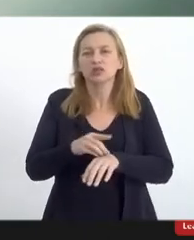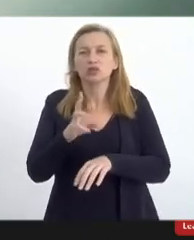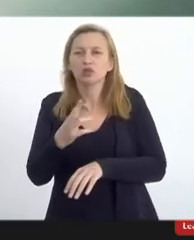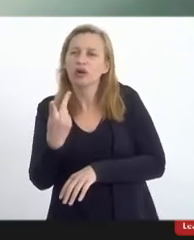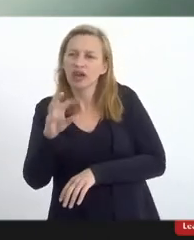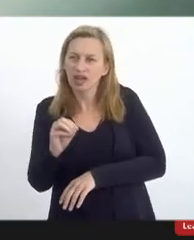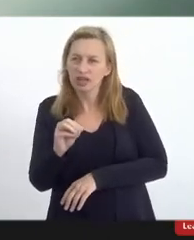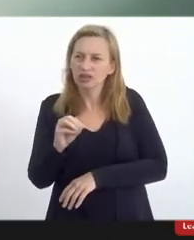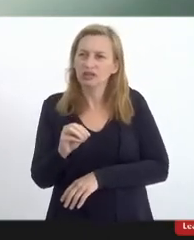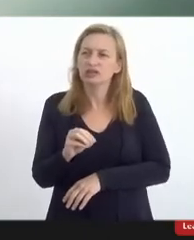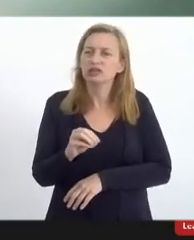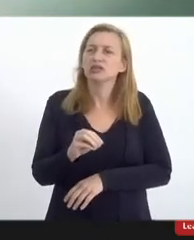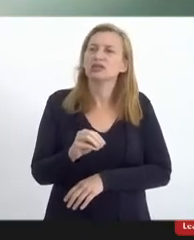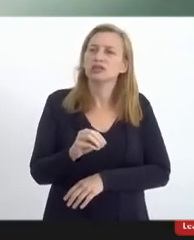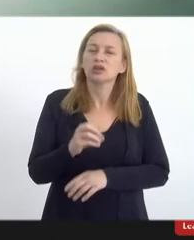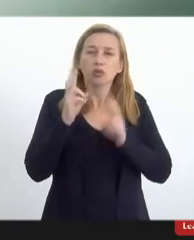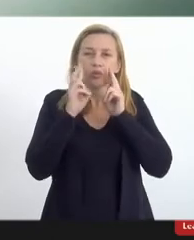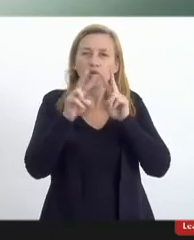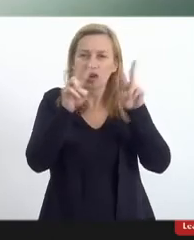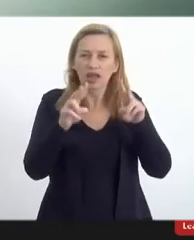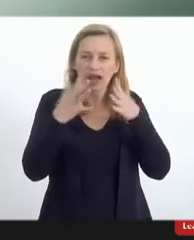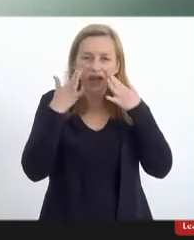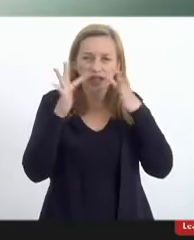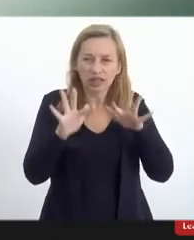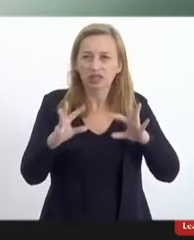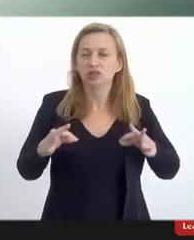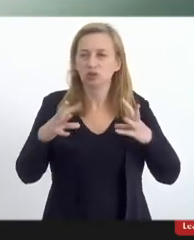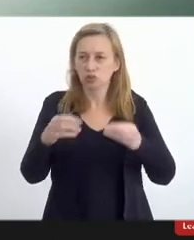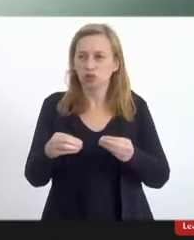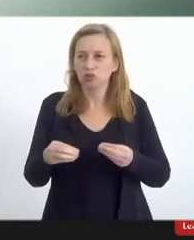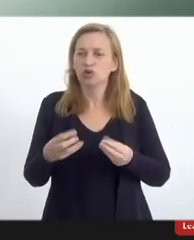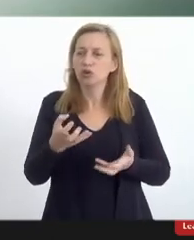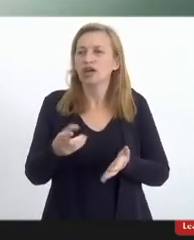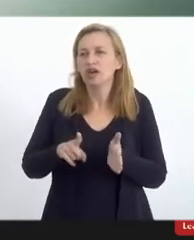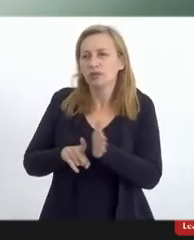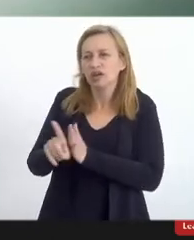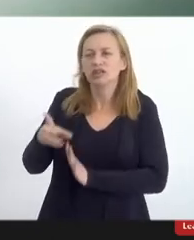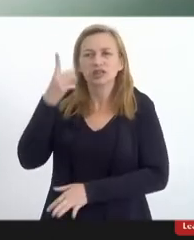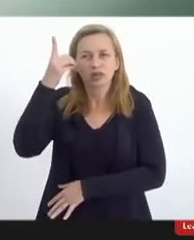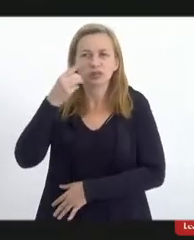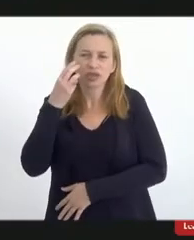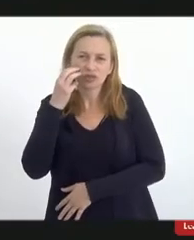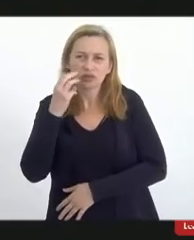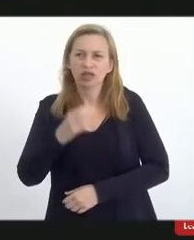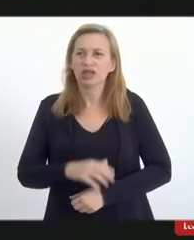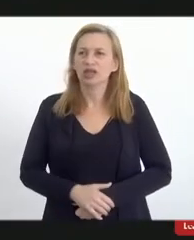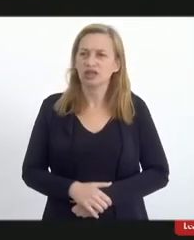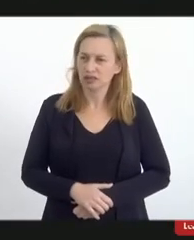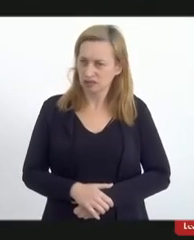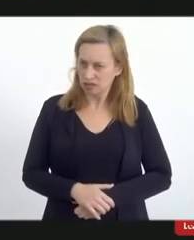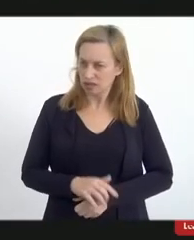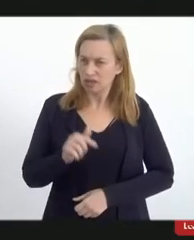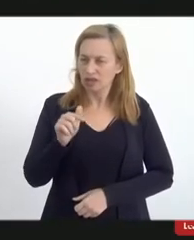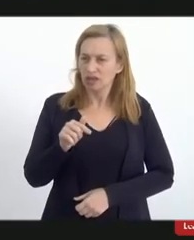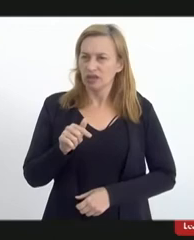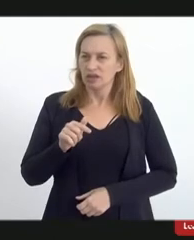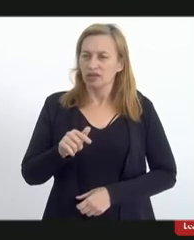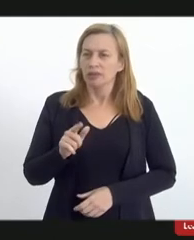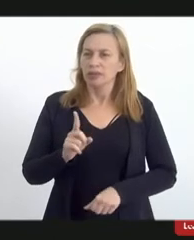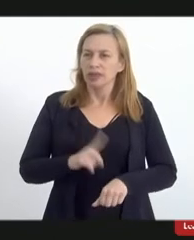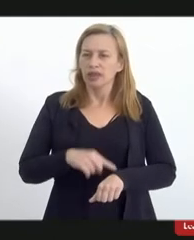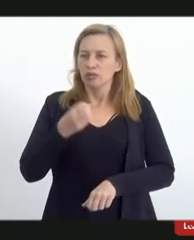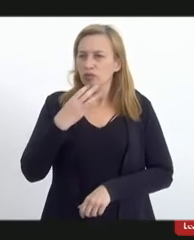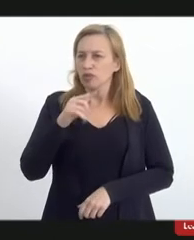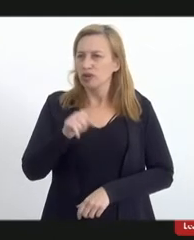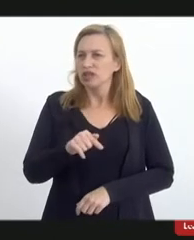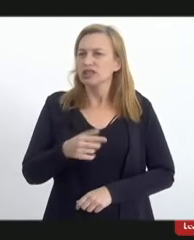é que há que se ter um olhar atento a isso eu quero perguntar ao deputado Valdeque Carneiro que está conosco aí há um tempinho